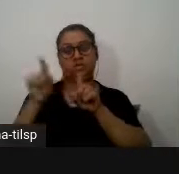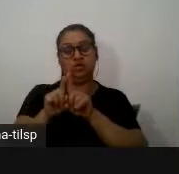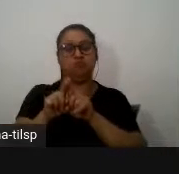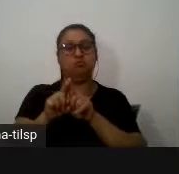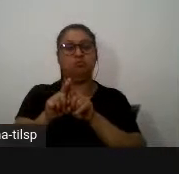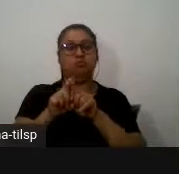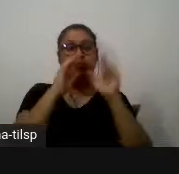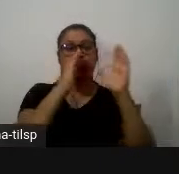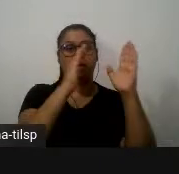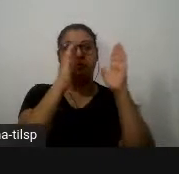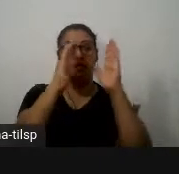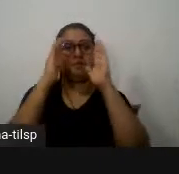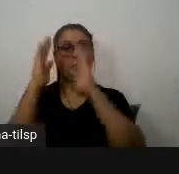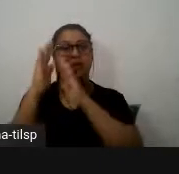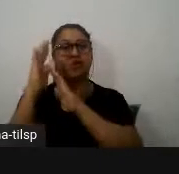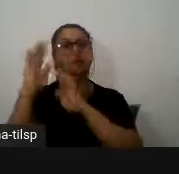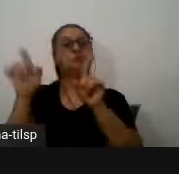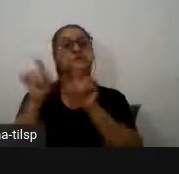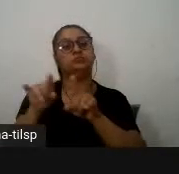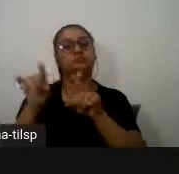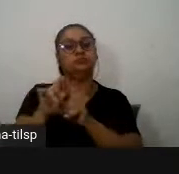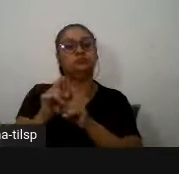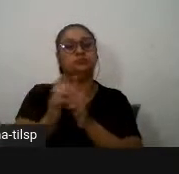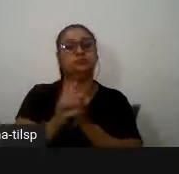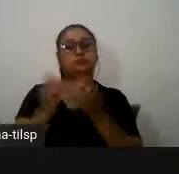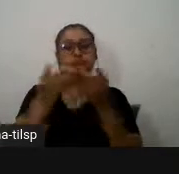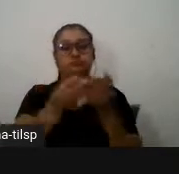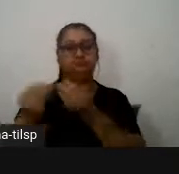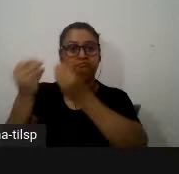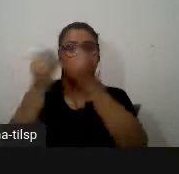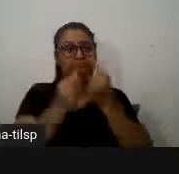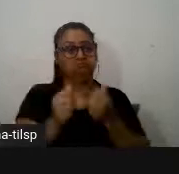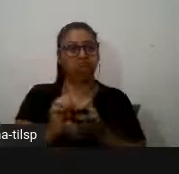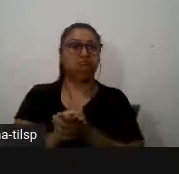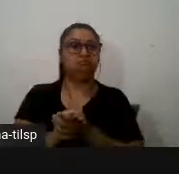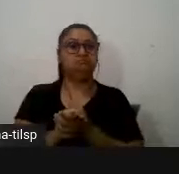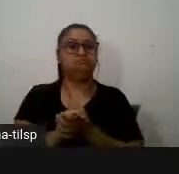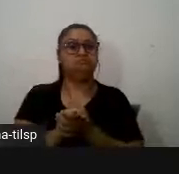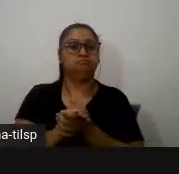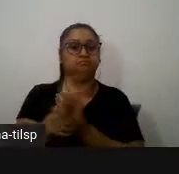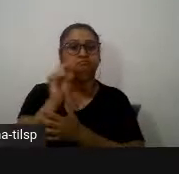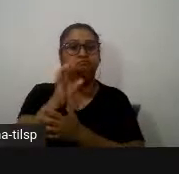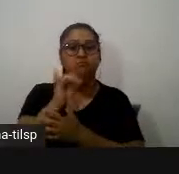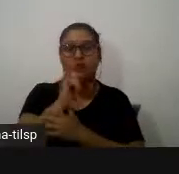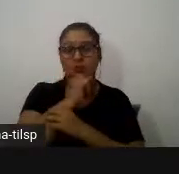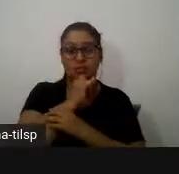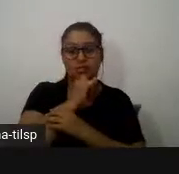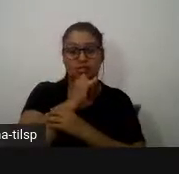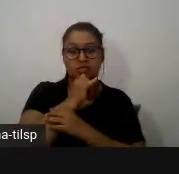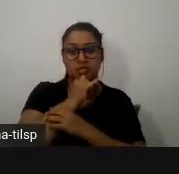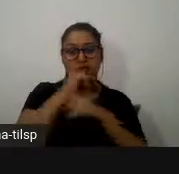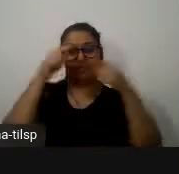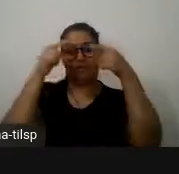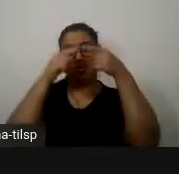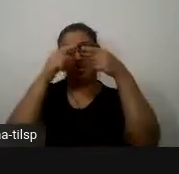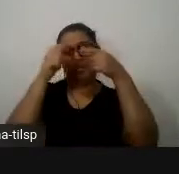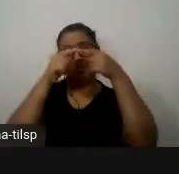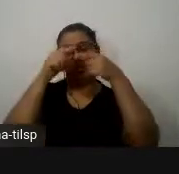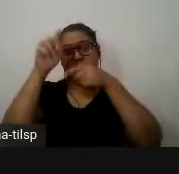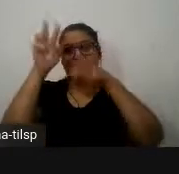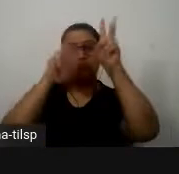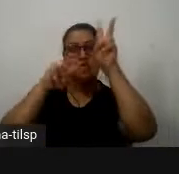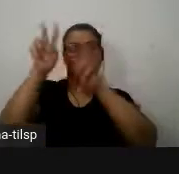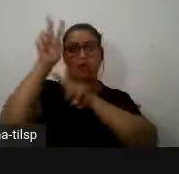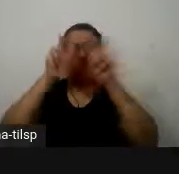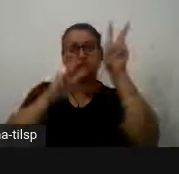apresentadas de forma muito ponderada aqui um breve exemplo da primeira etapa que era observar então nesses